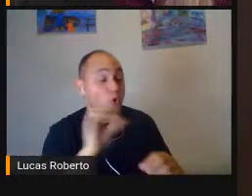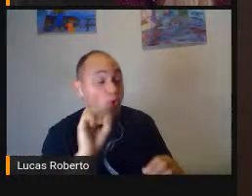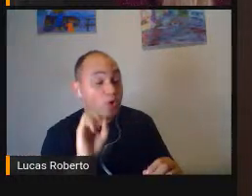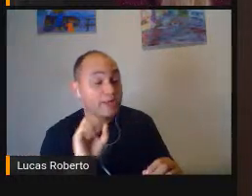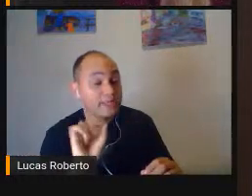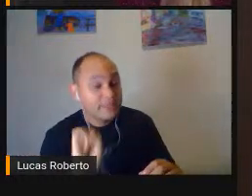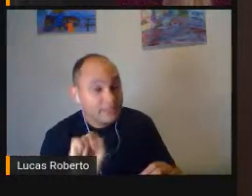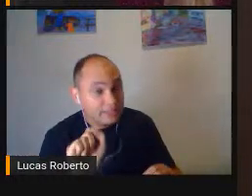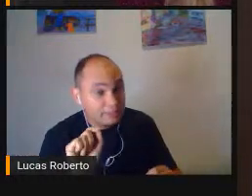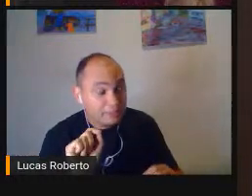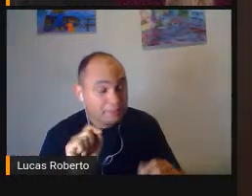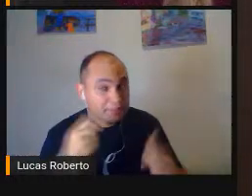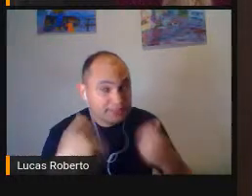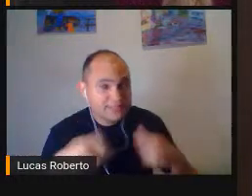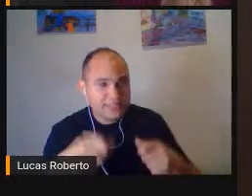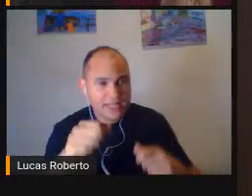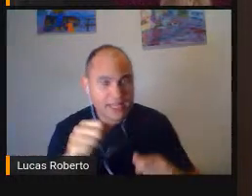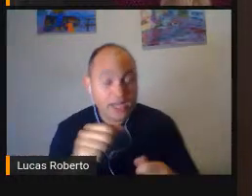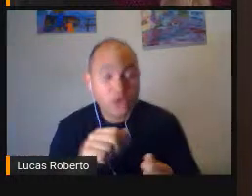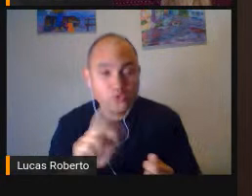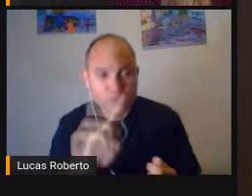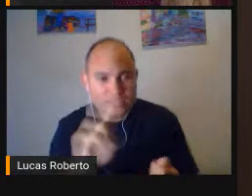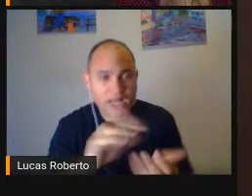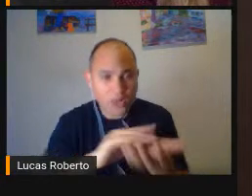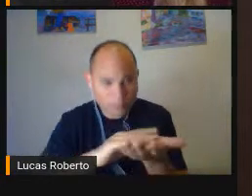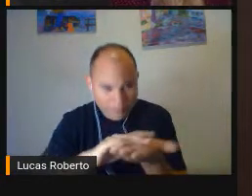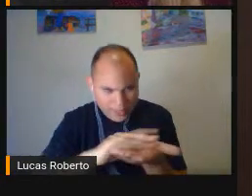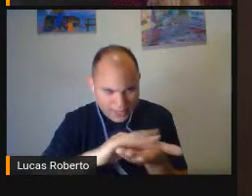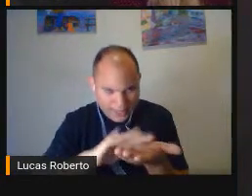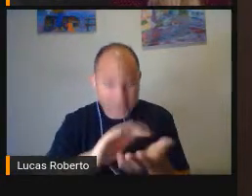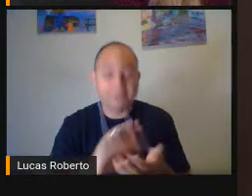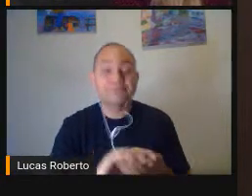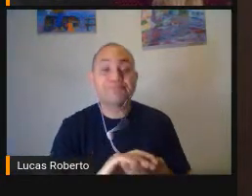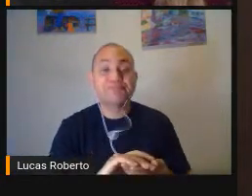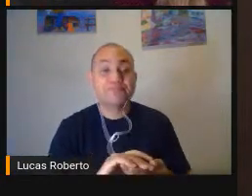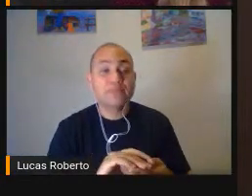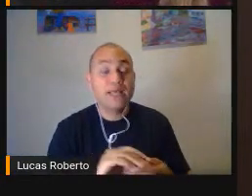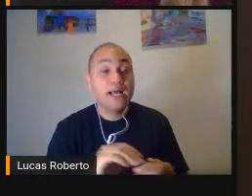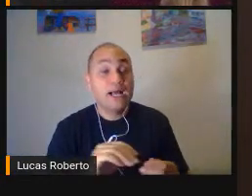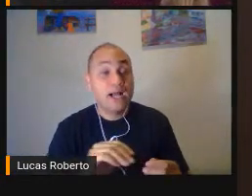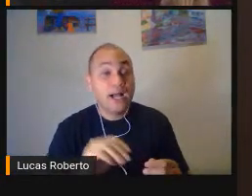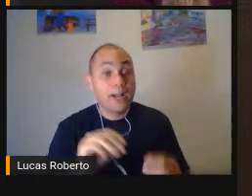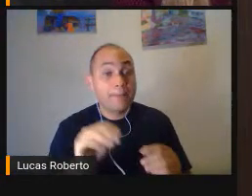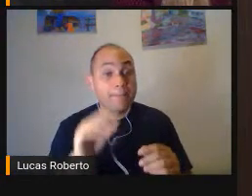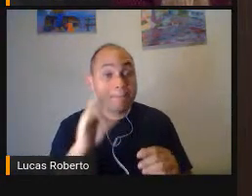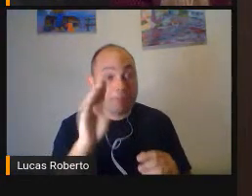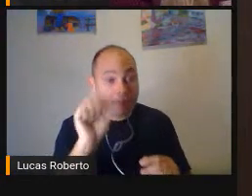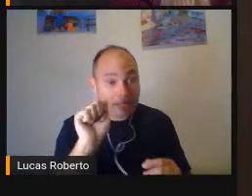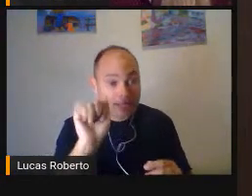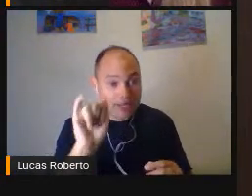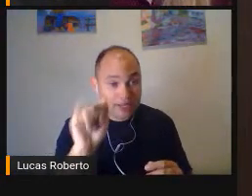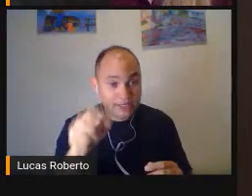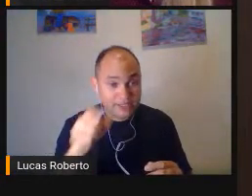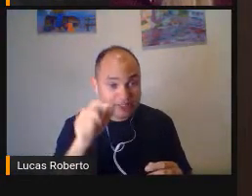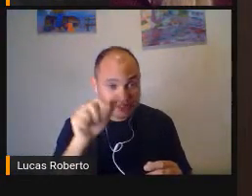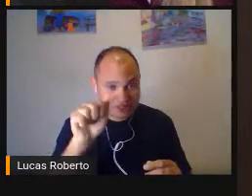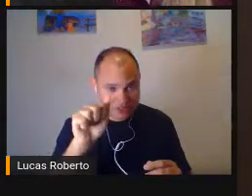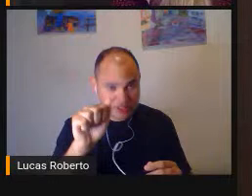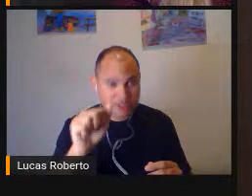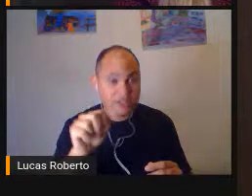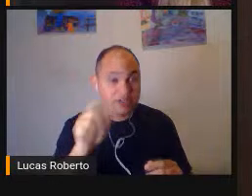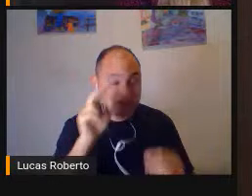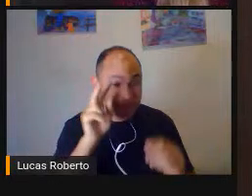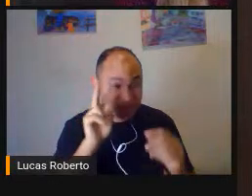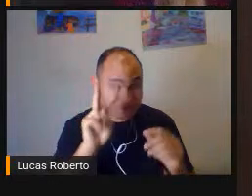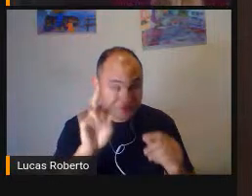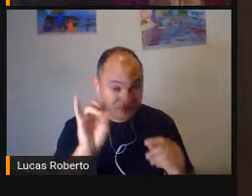visão E a baixa visão É aquela A pessoa que tem Baixa visão Consegue ler Textos impressos Ampliados Ou